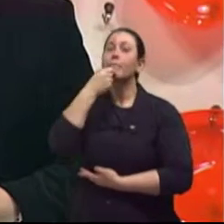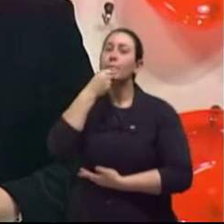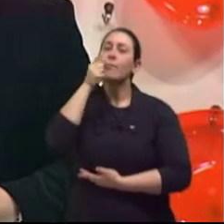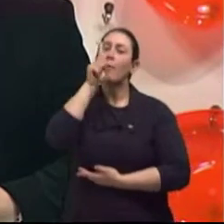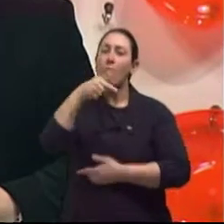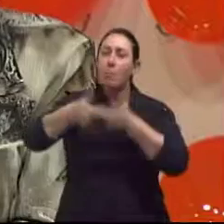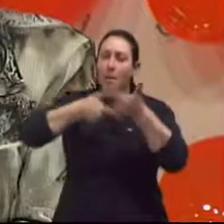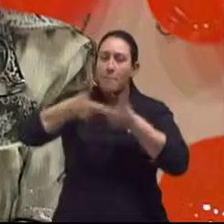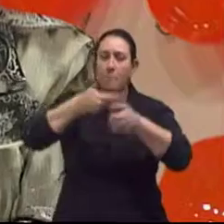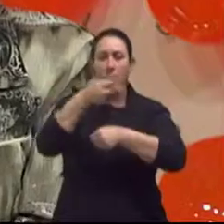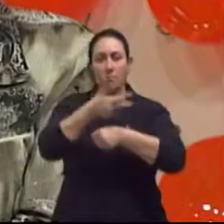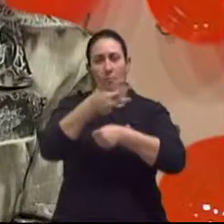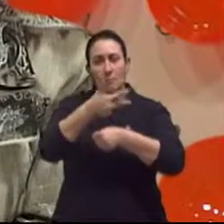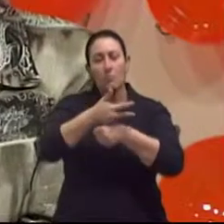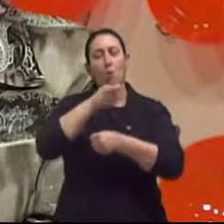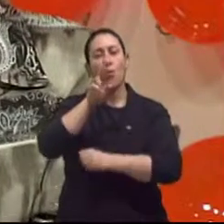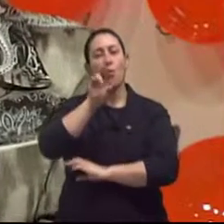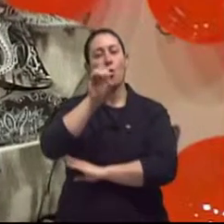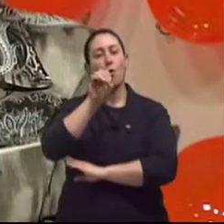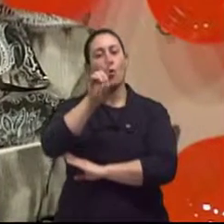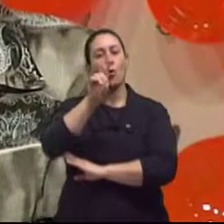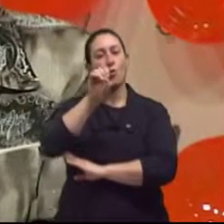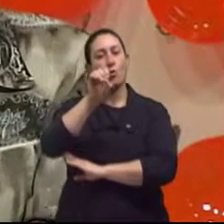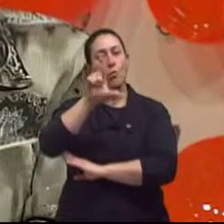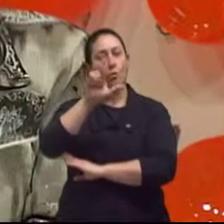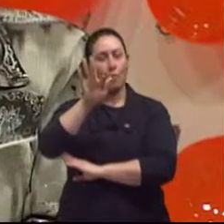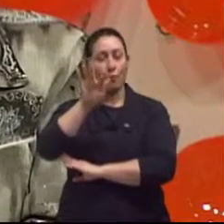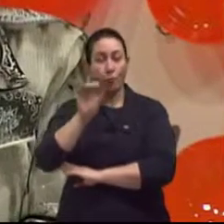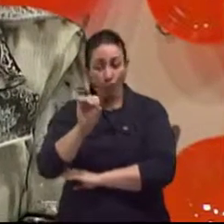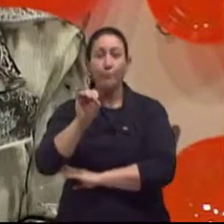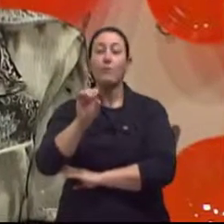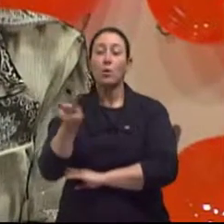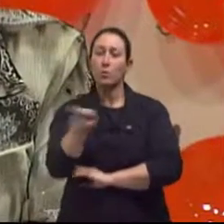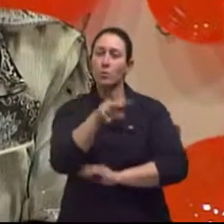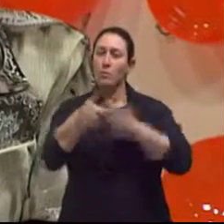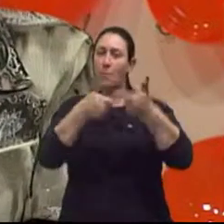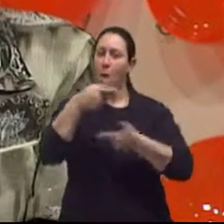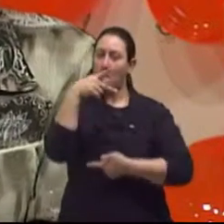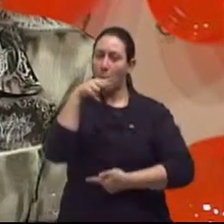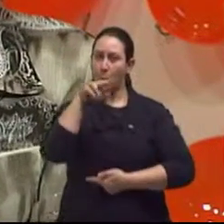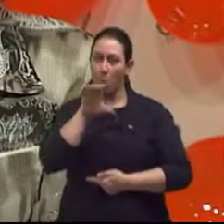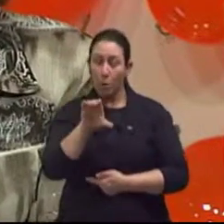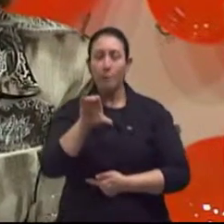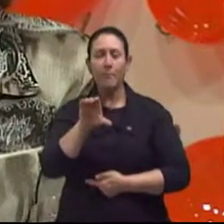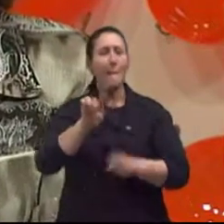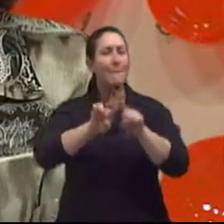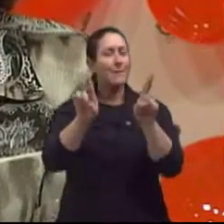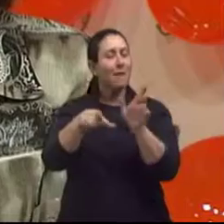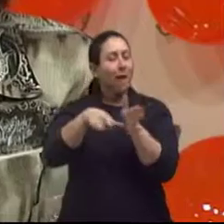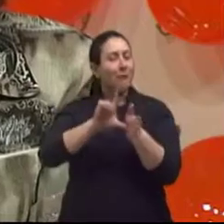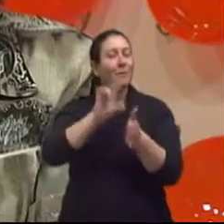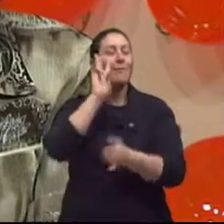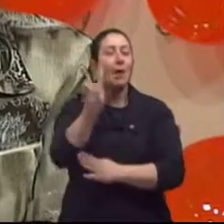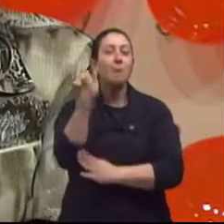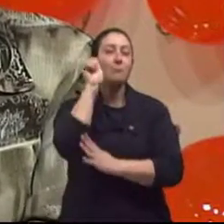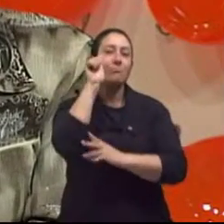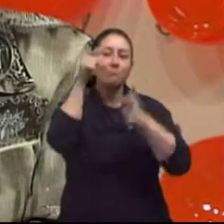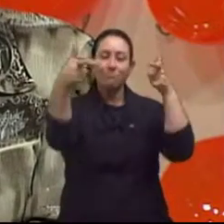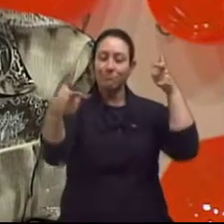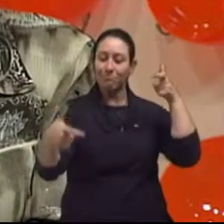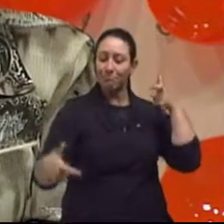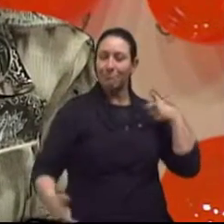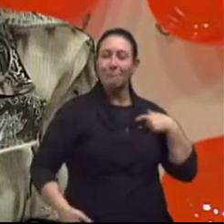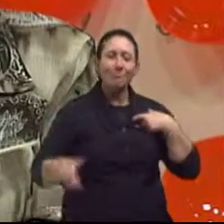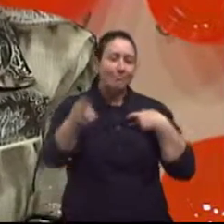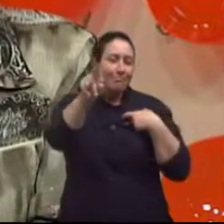Lucas da PUC. Mas antes nós vamos ver a história da nossa musa, da nossa eterna mis na